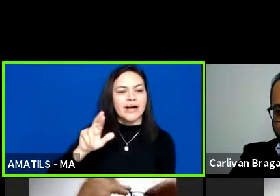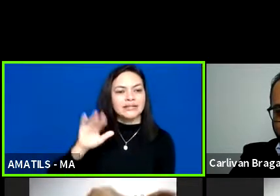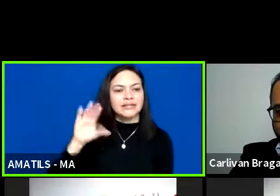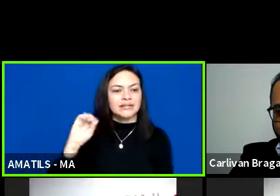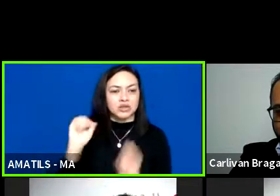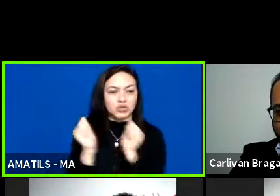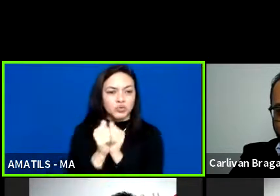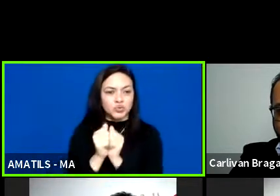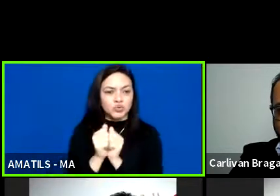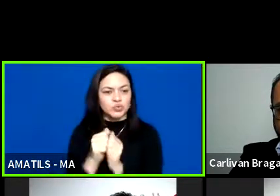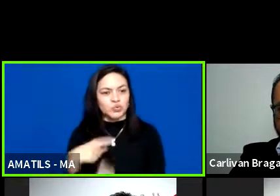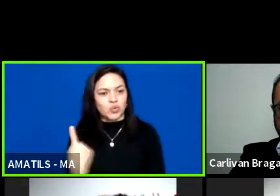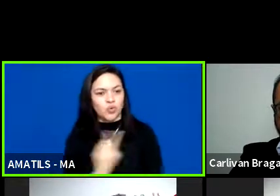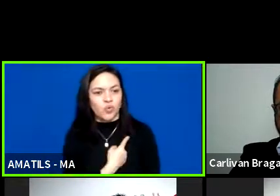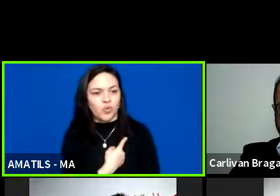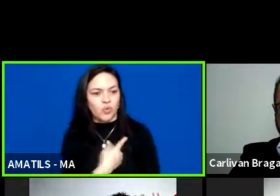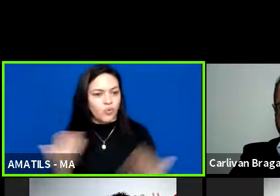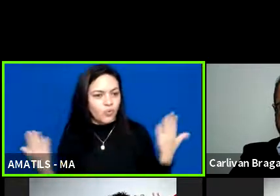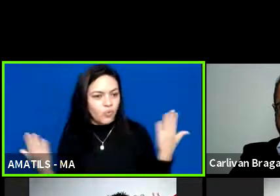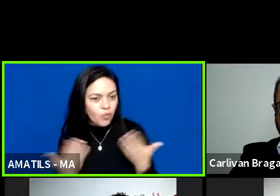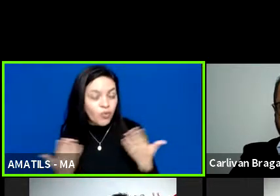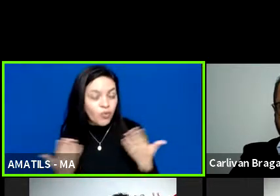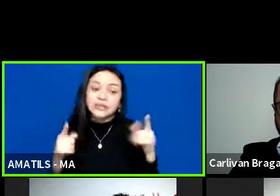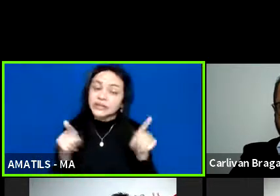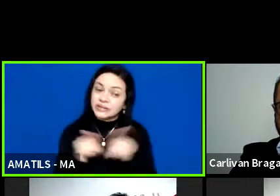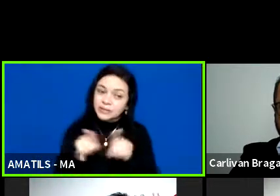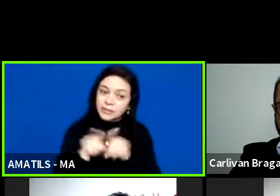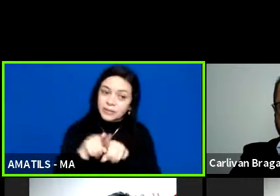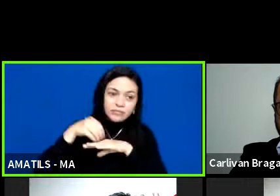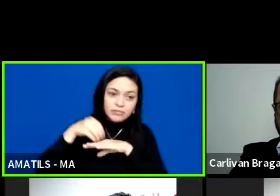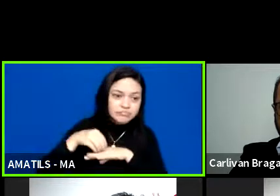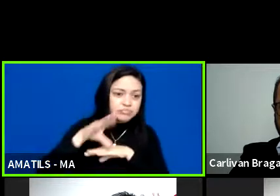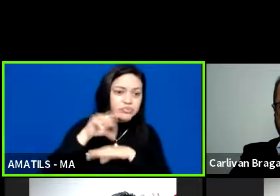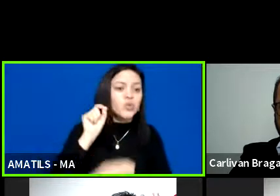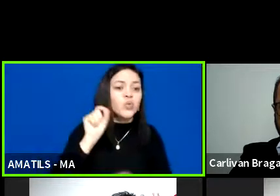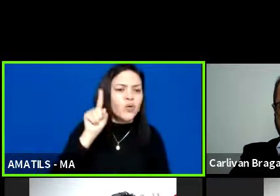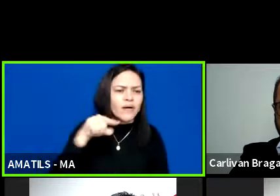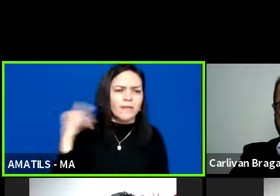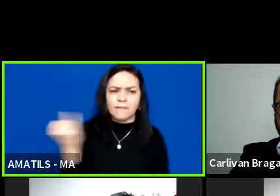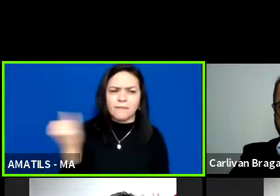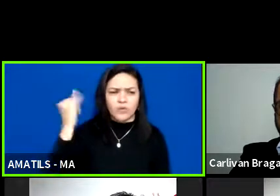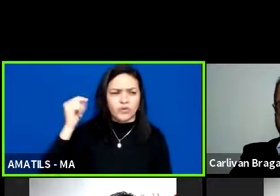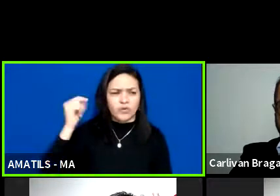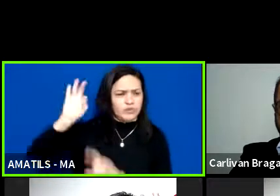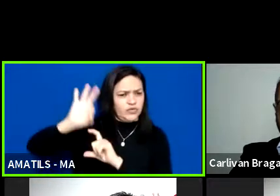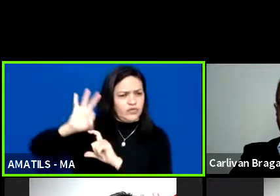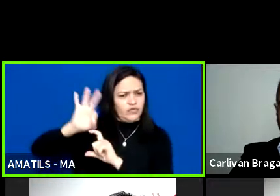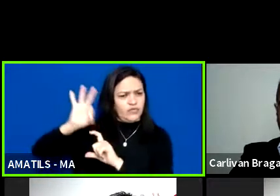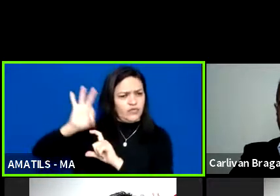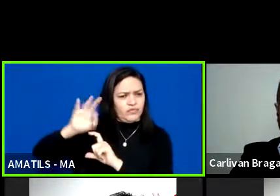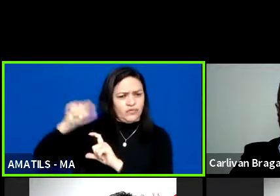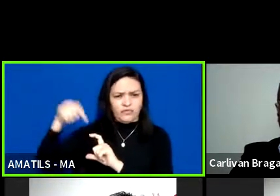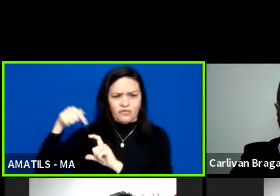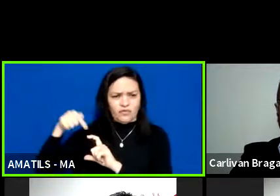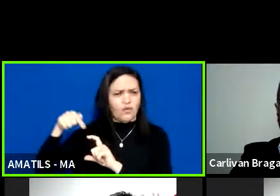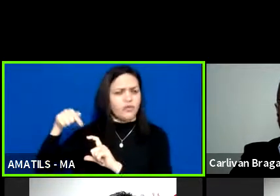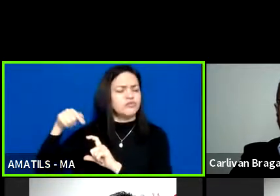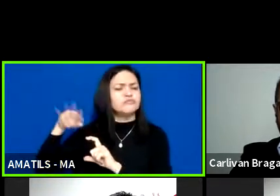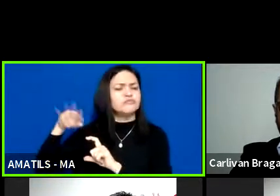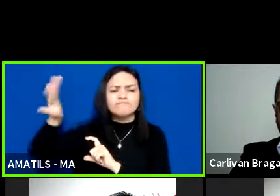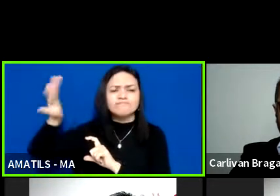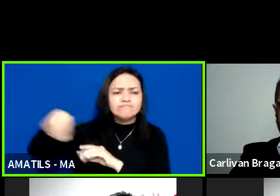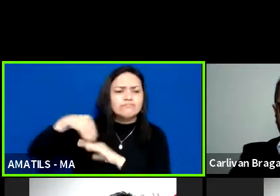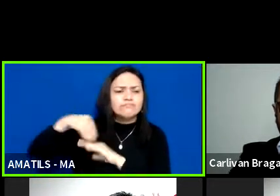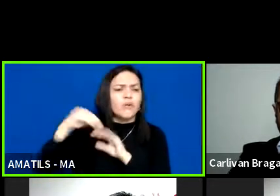e também dizer da importância de que o fórum está trazendo,